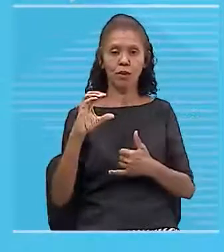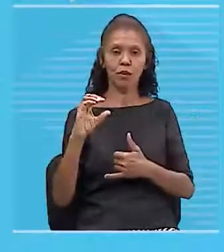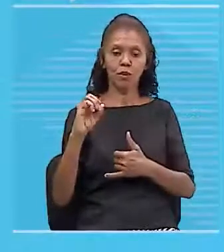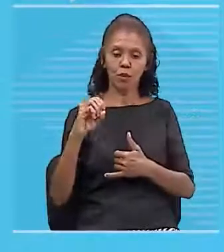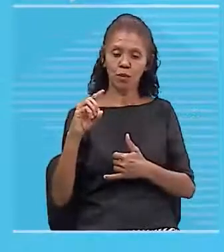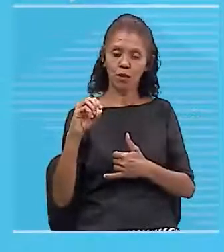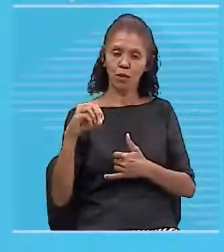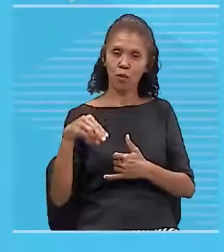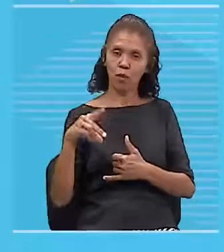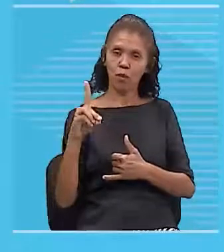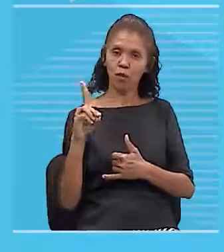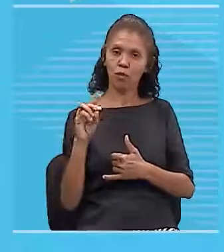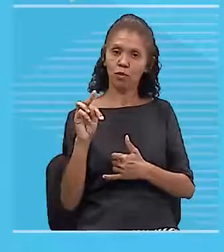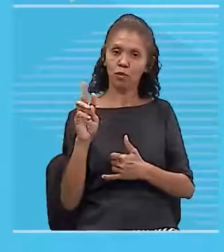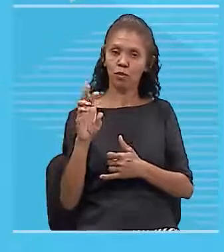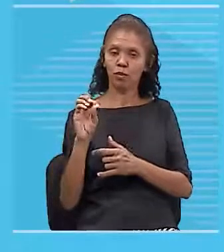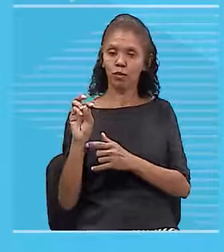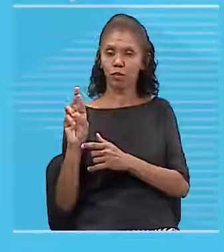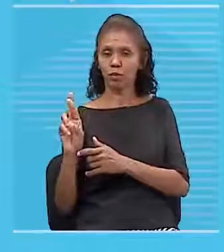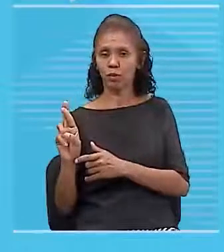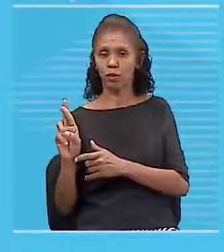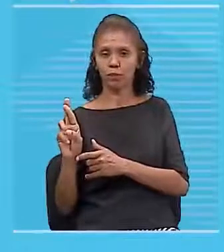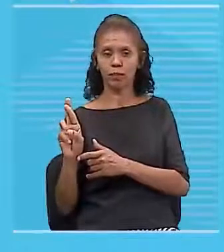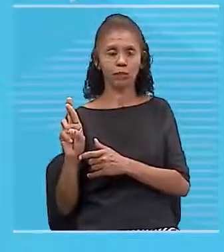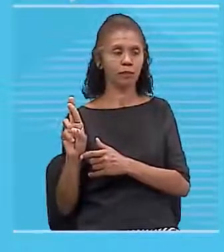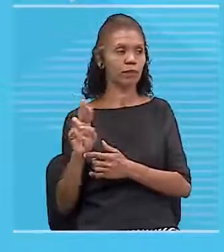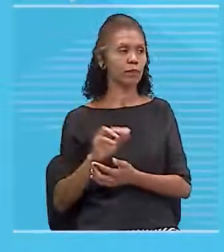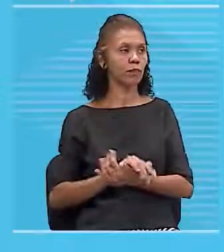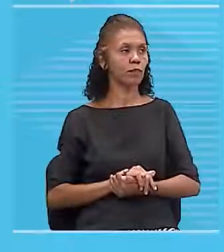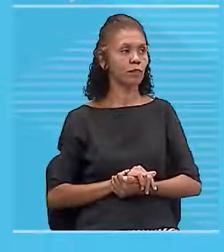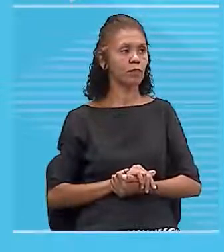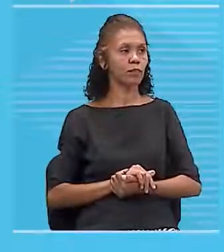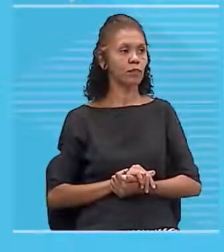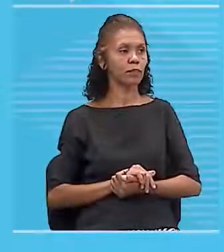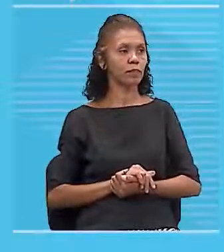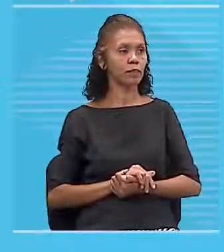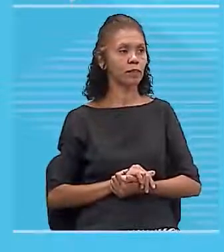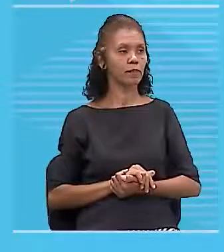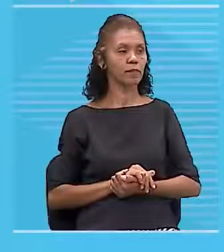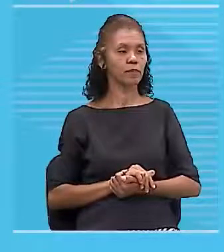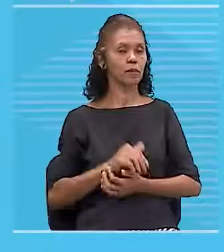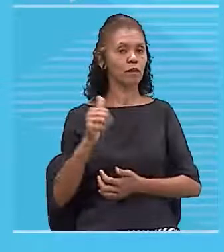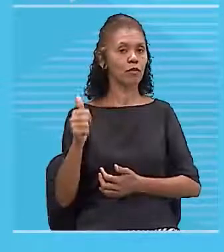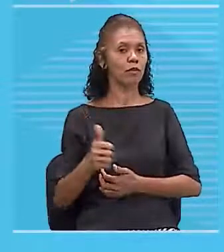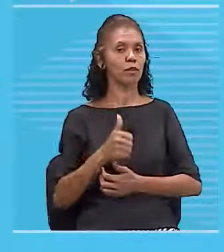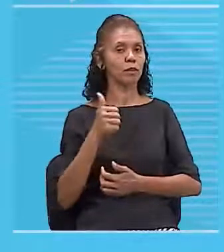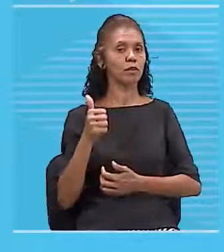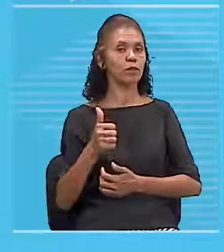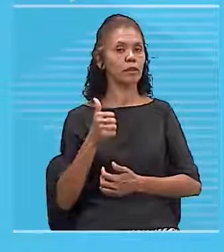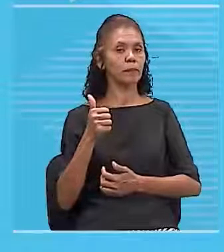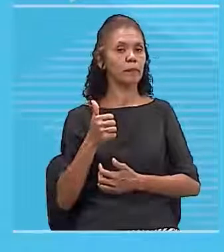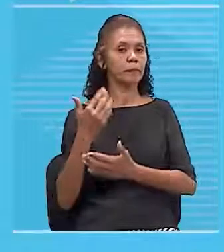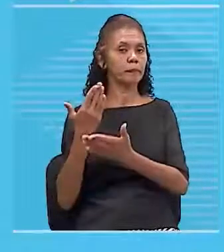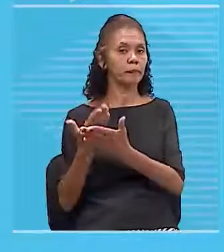intenso do que o campo magnético da Terra. Então, esse foi o primeiro fenômeno